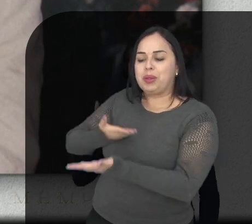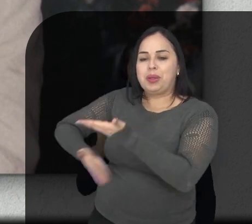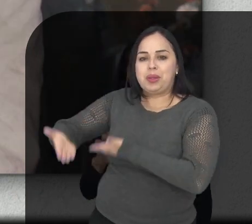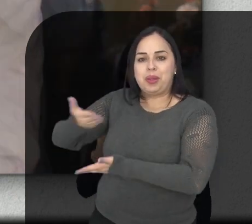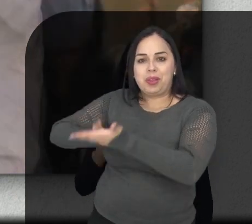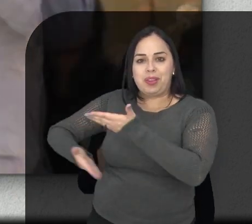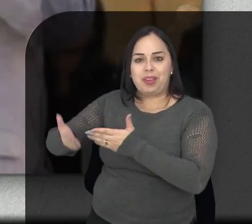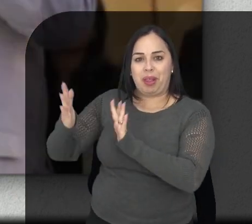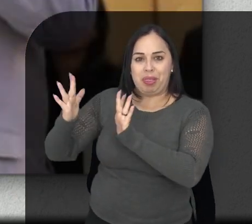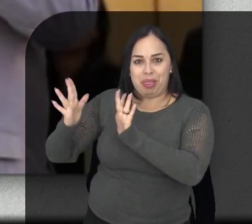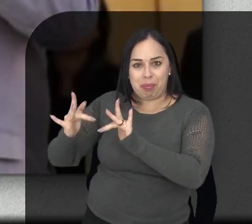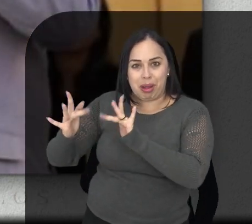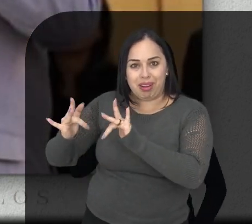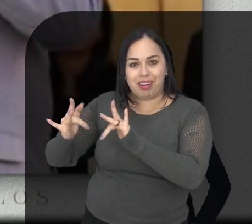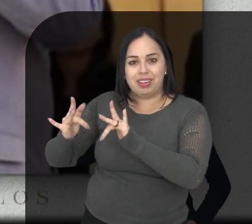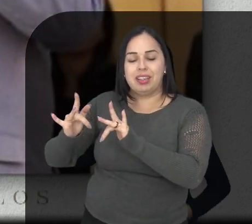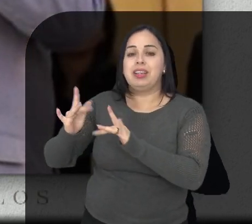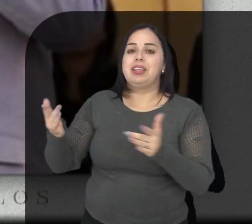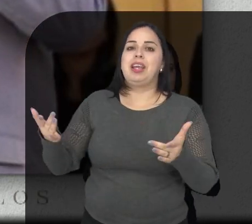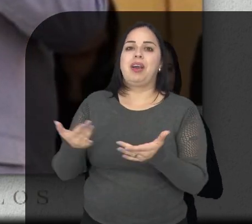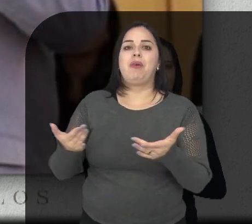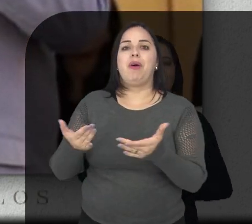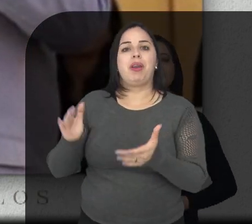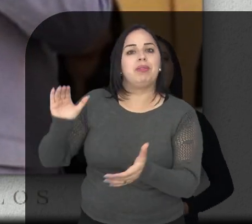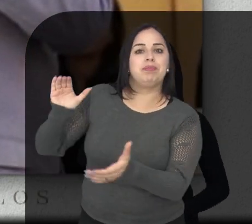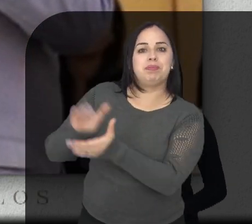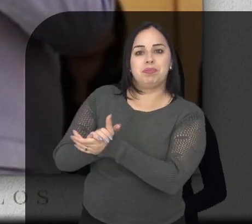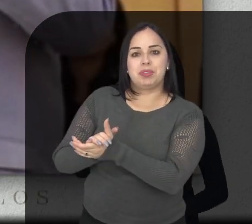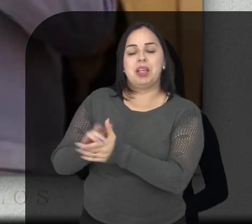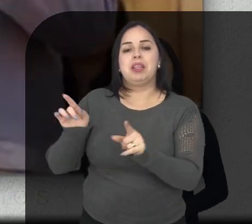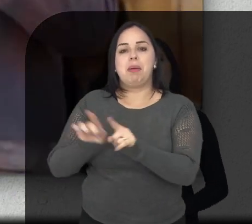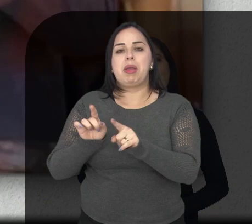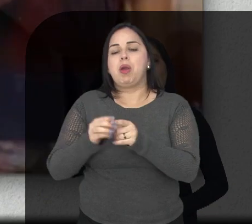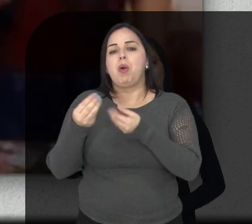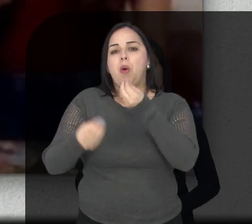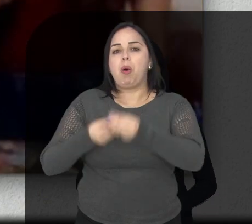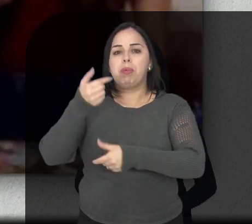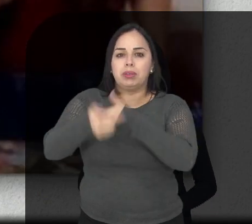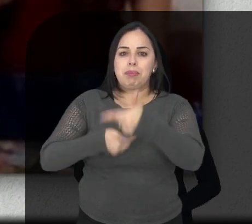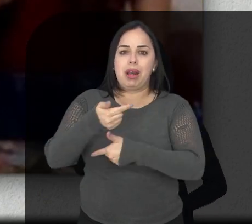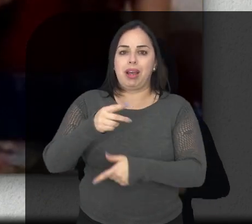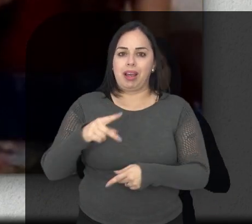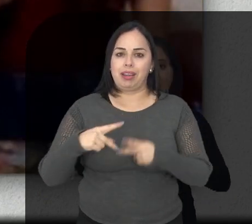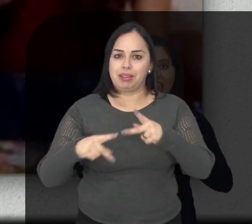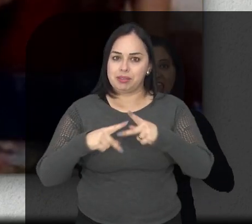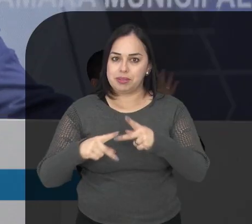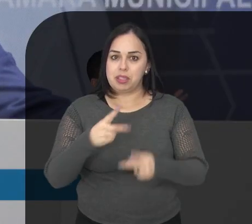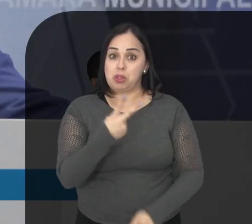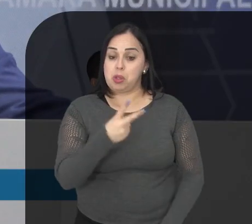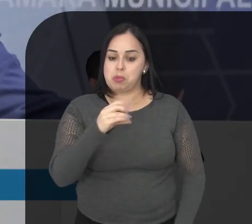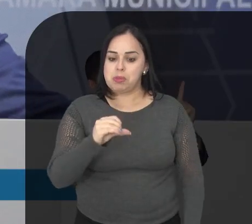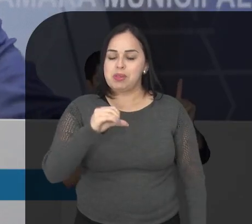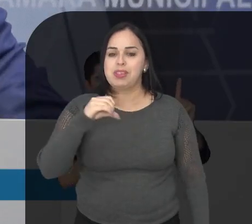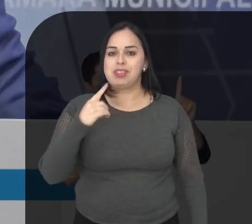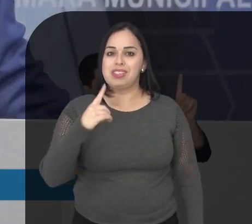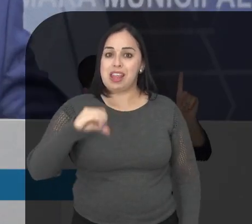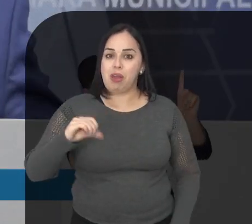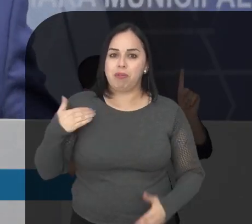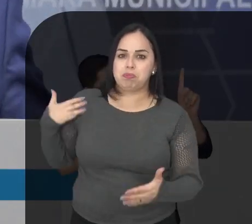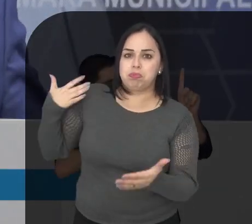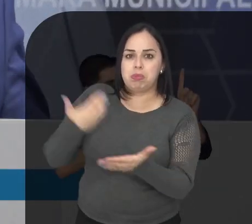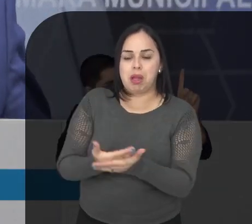relacionamento com a sua esposa e também a atuação na cidade desde 2019. Essa casa,